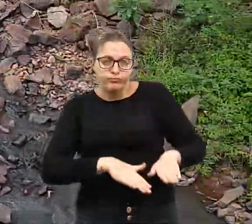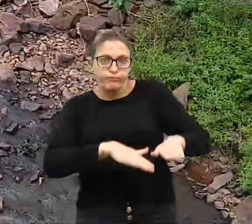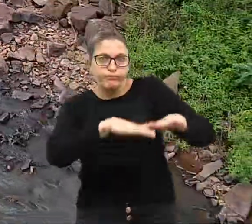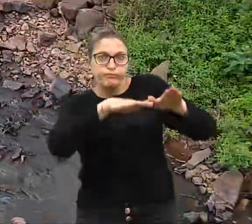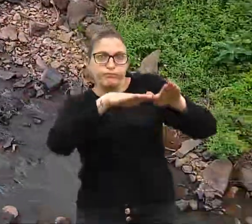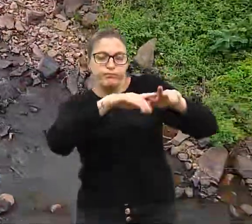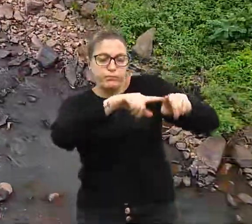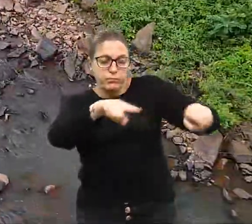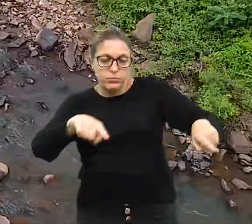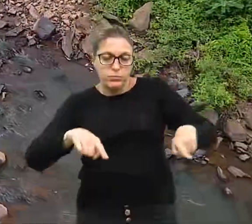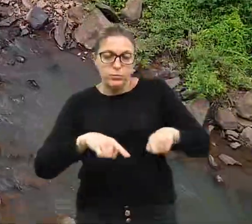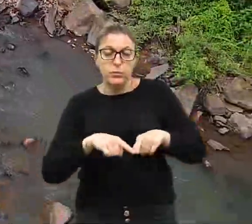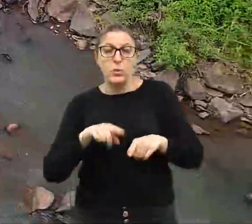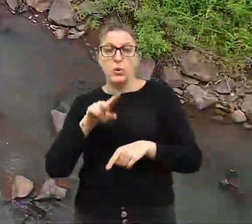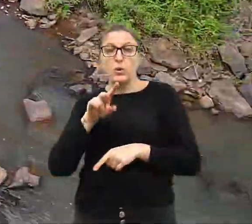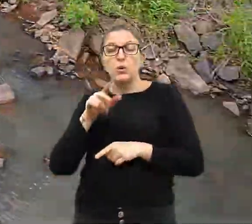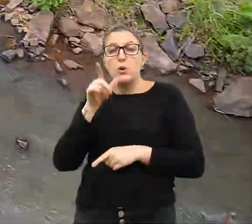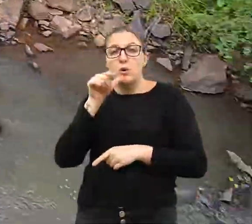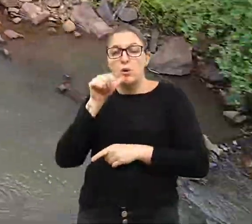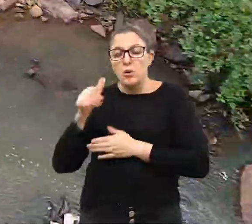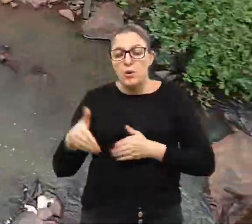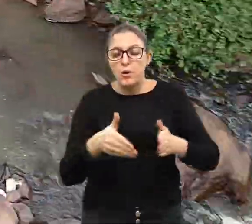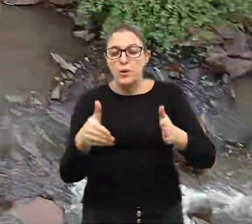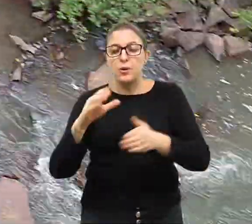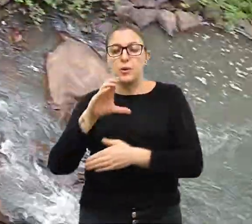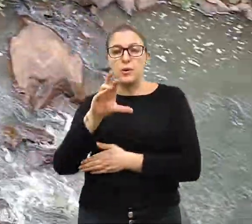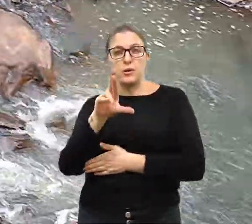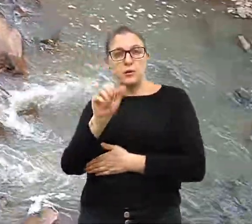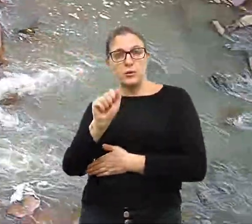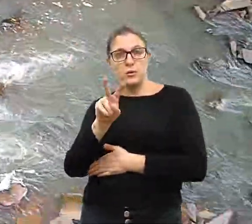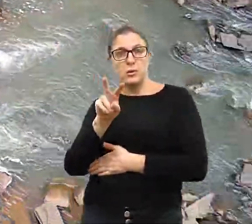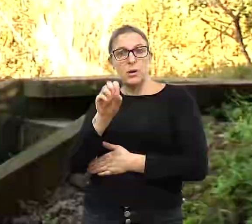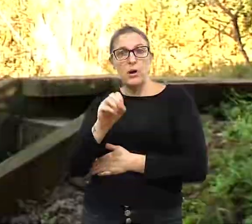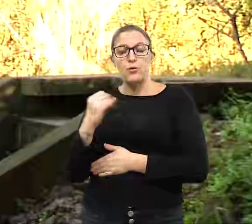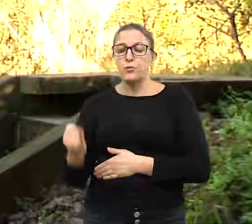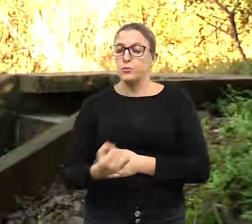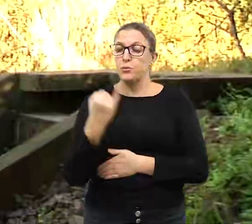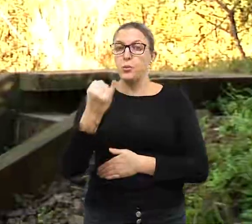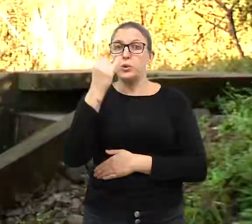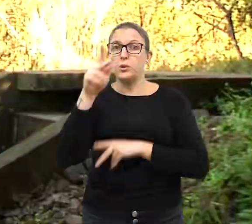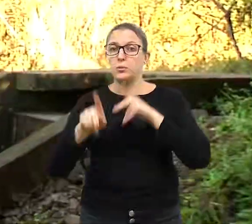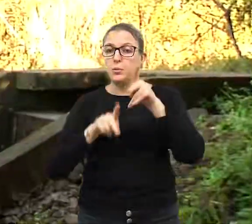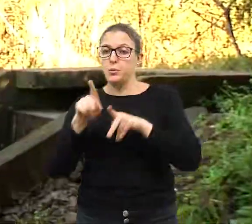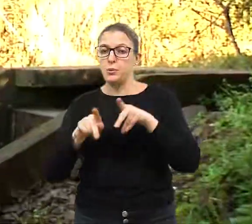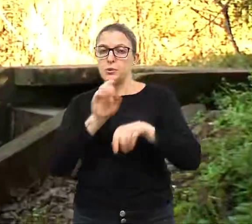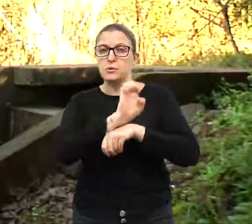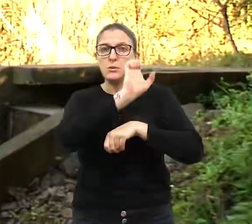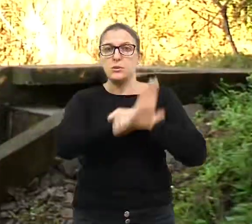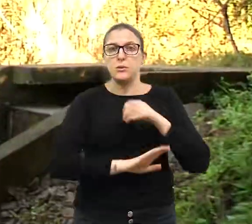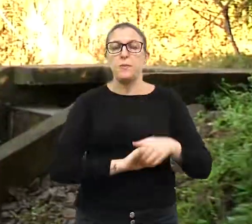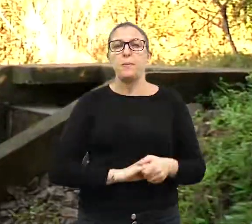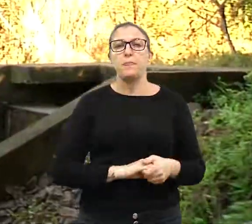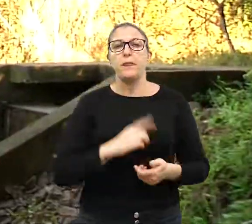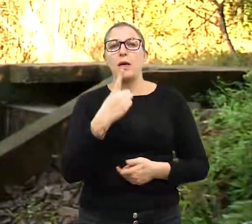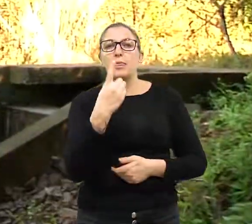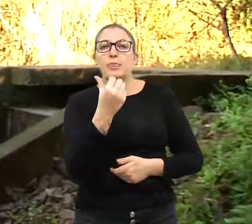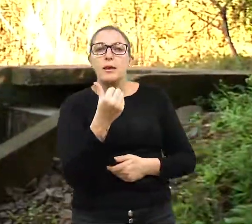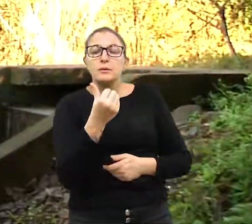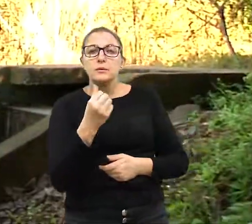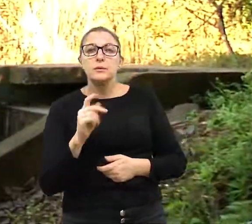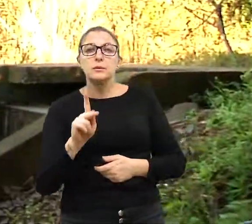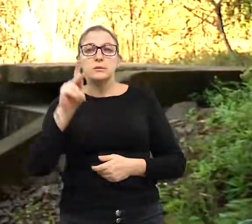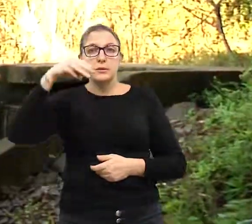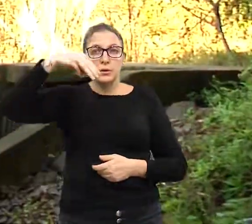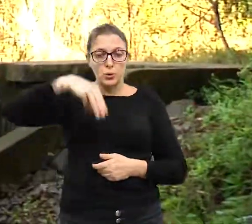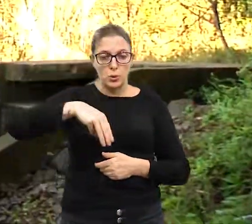Cravo vem sendo um braço direito para toda a população eritinense. São 16 quilômetros desde a barragem de captação do rio Cravo,